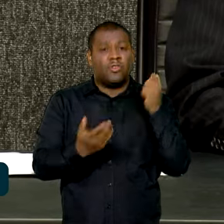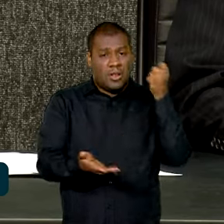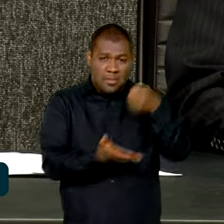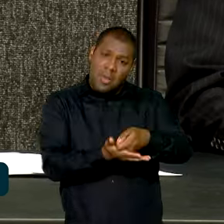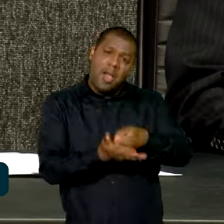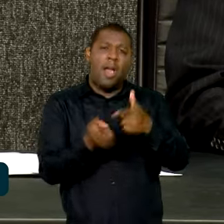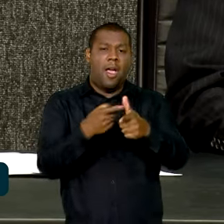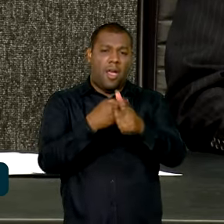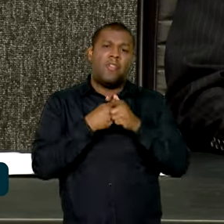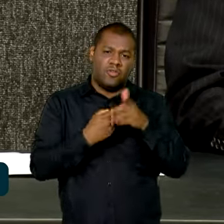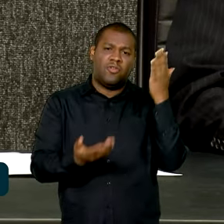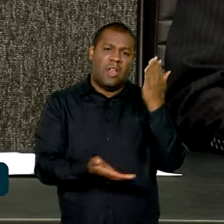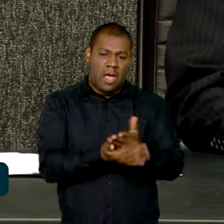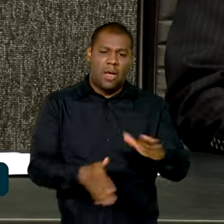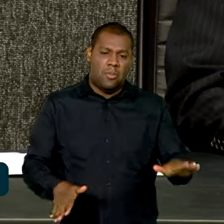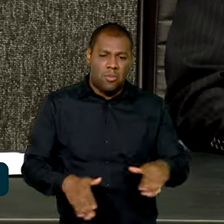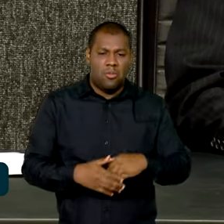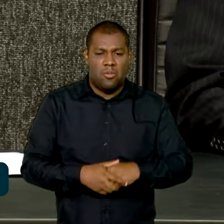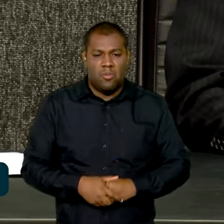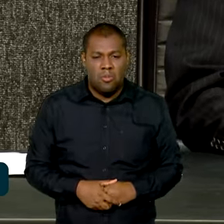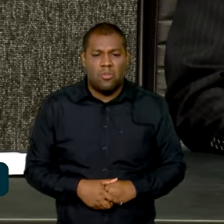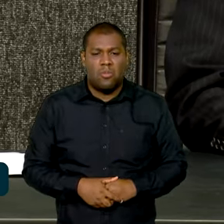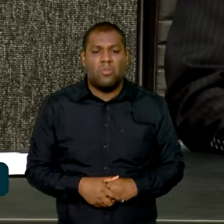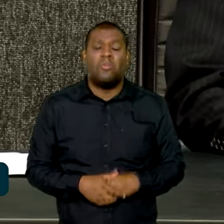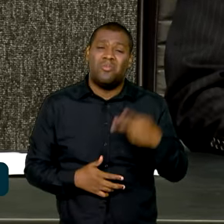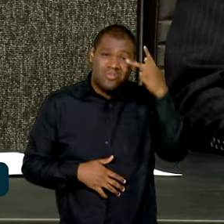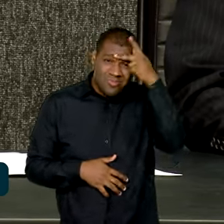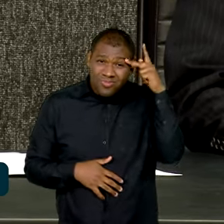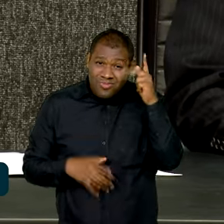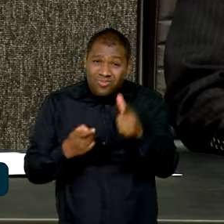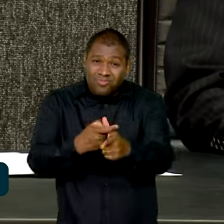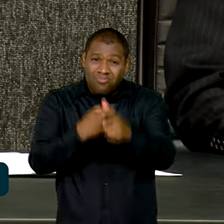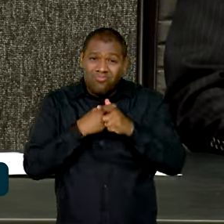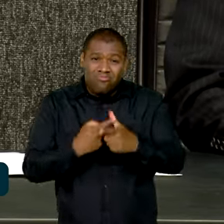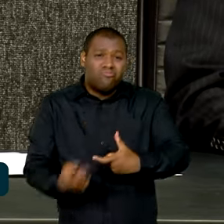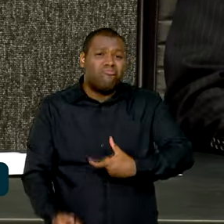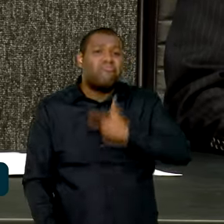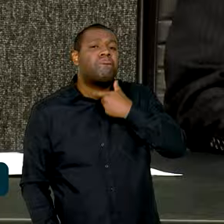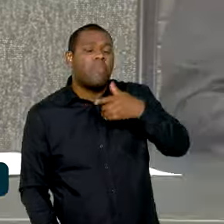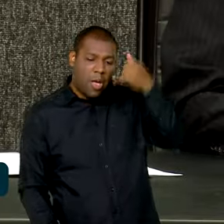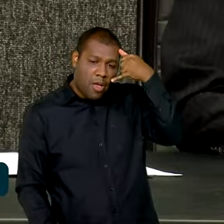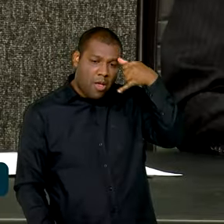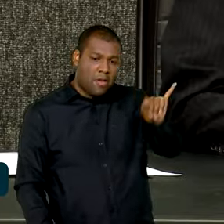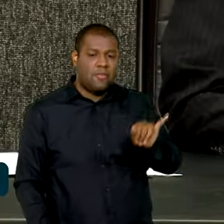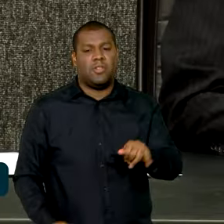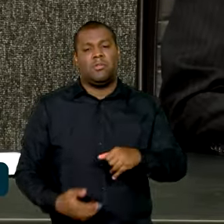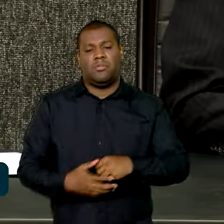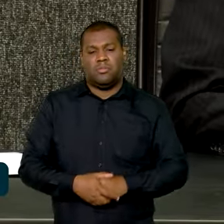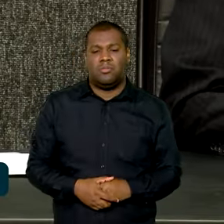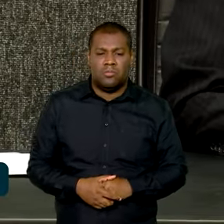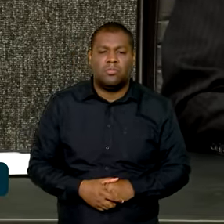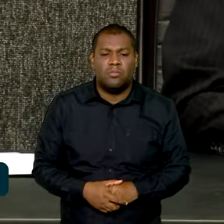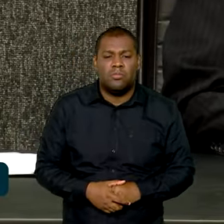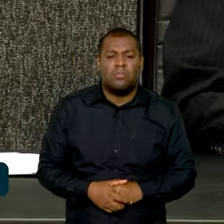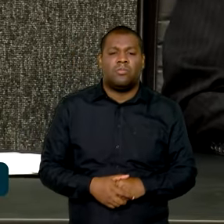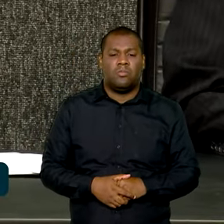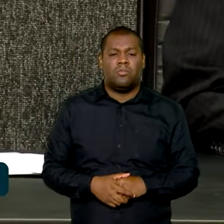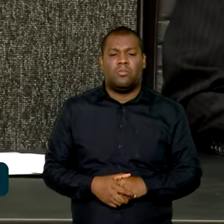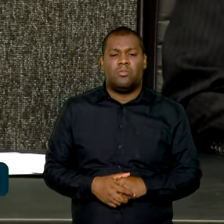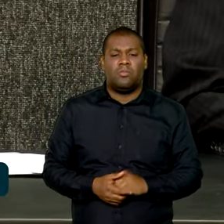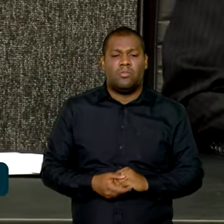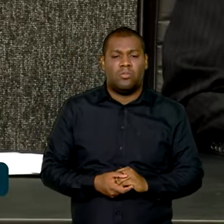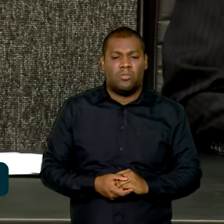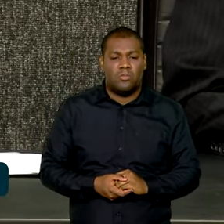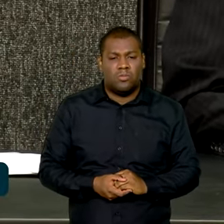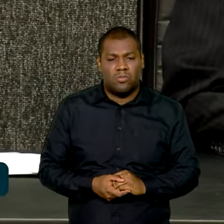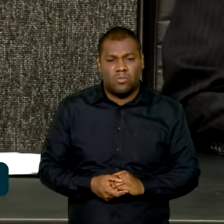representa o superendividuamento e que também integra esse fenômeno